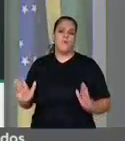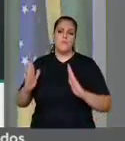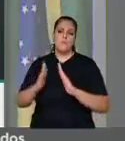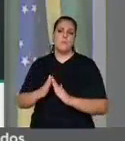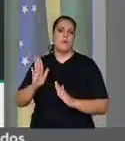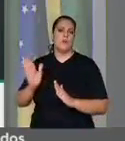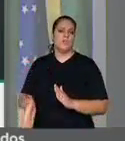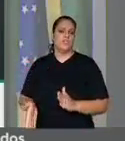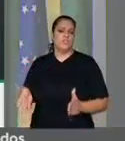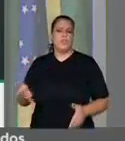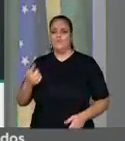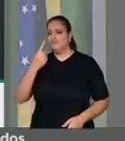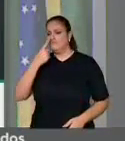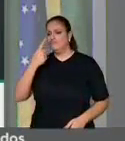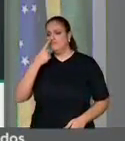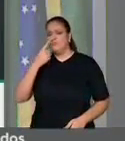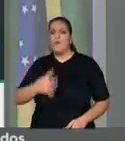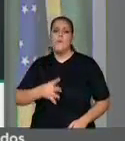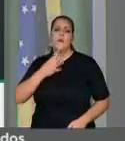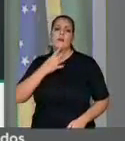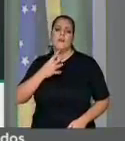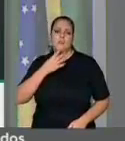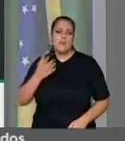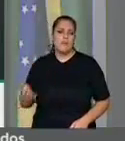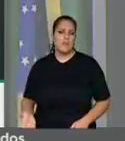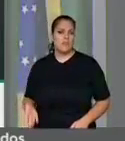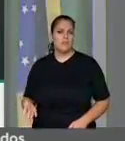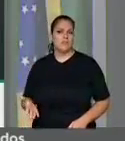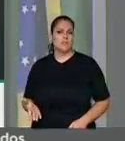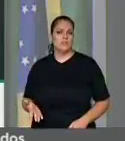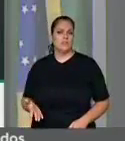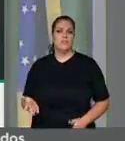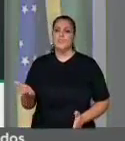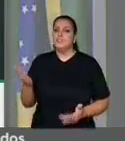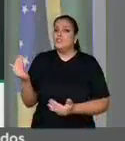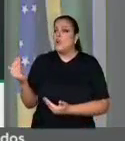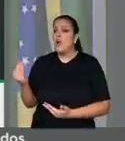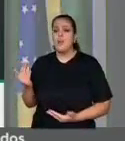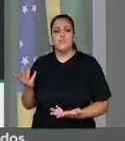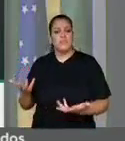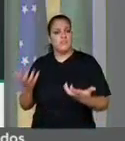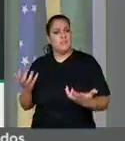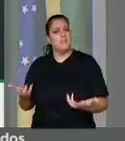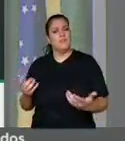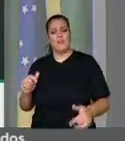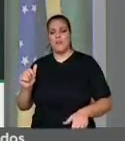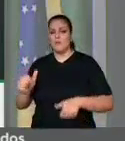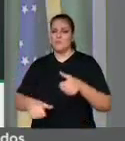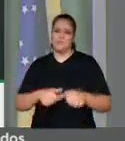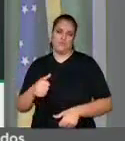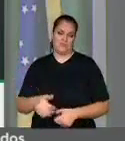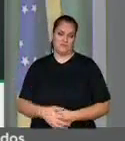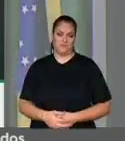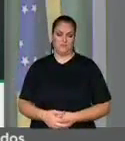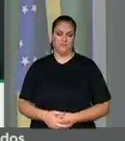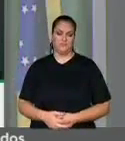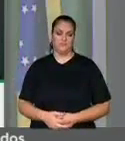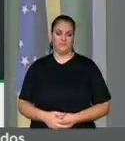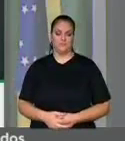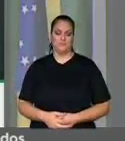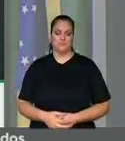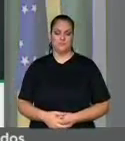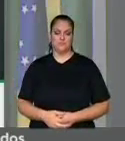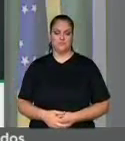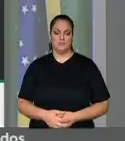que já conhece as tecnologias e tem vontade de mudar a realidade do seu povo. Só com essas palavras, senhor presidente, que eu vim hoje aqui